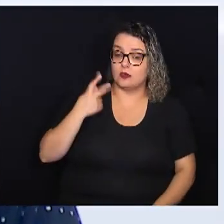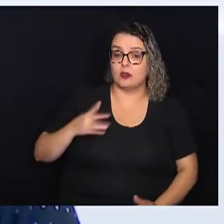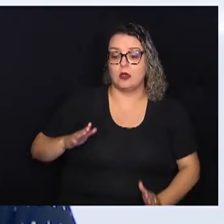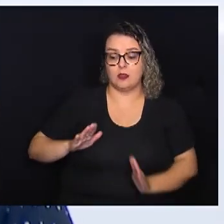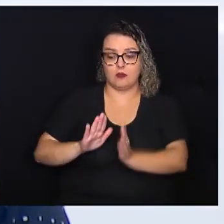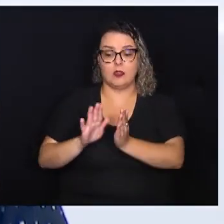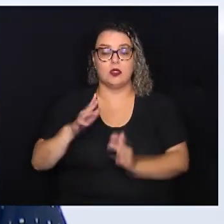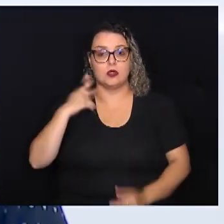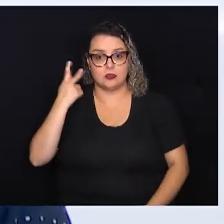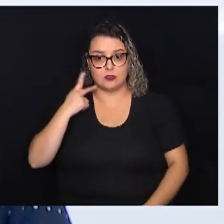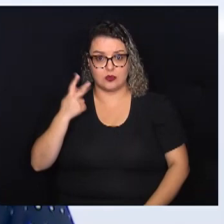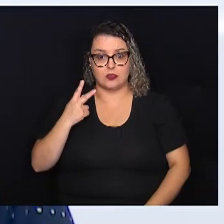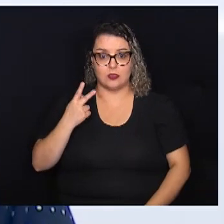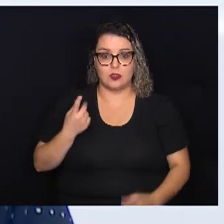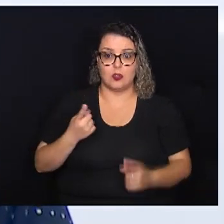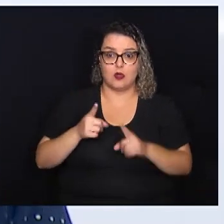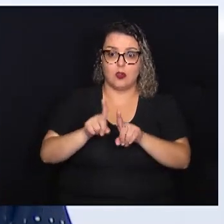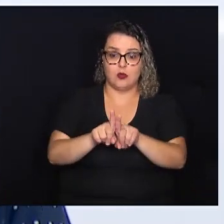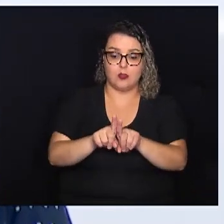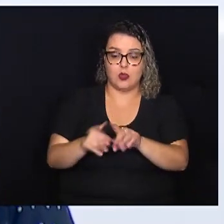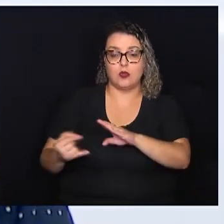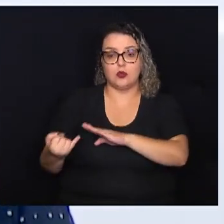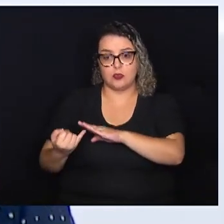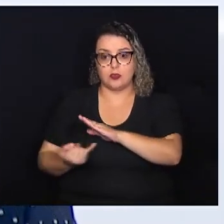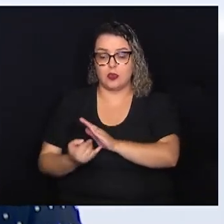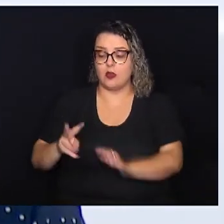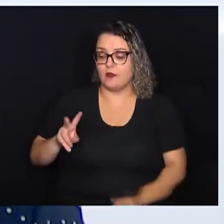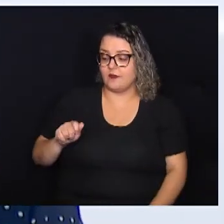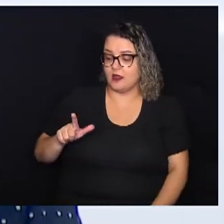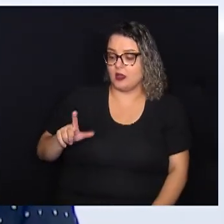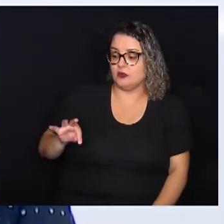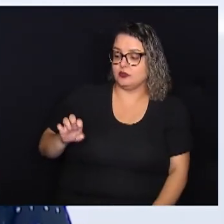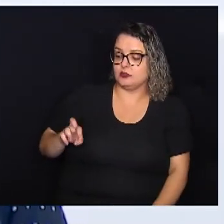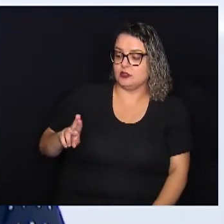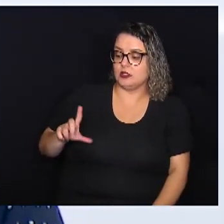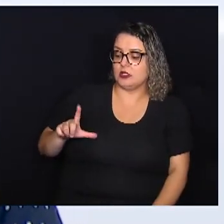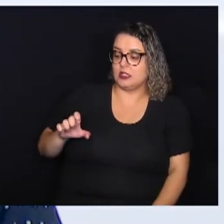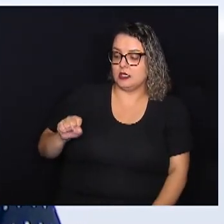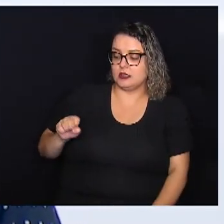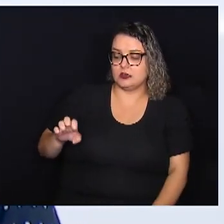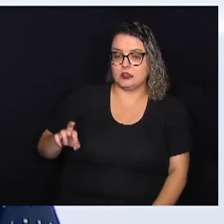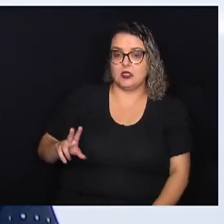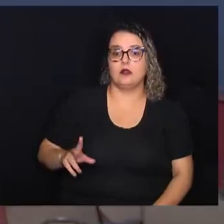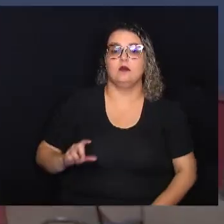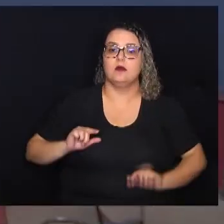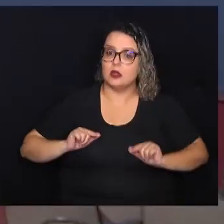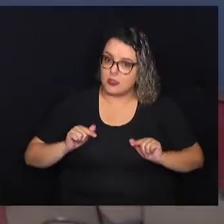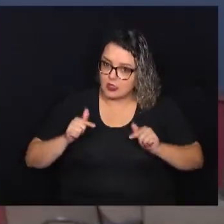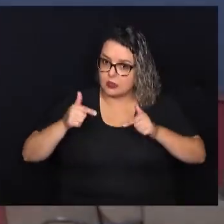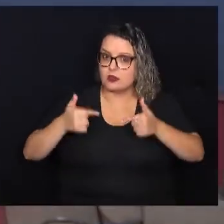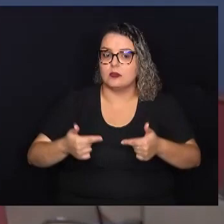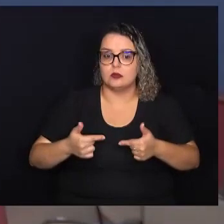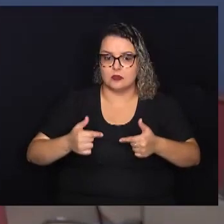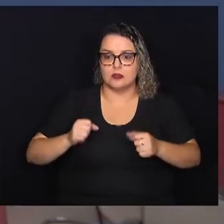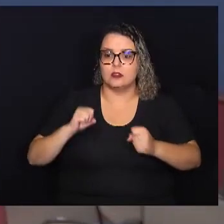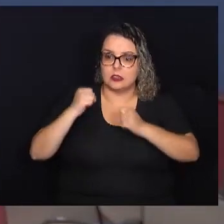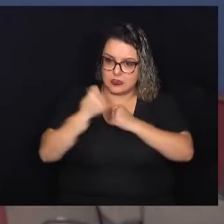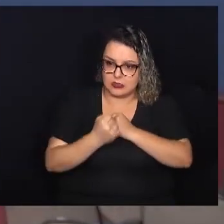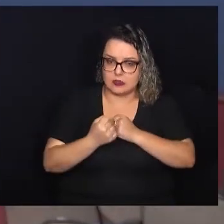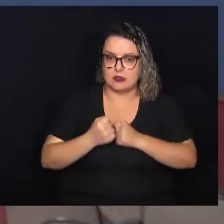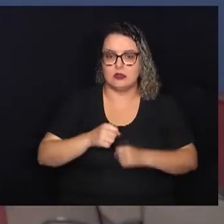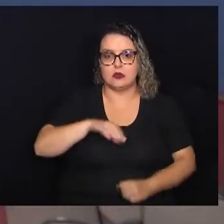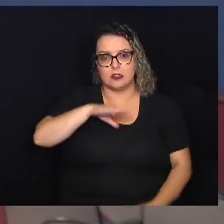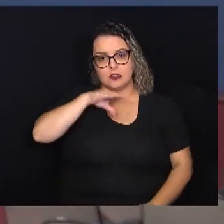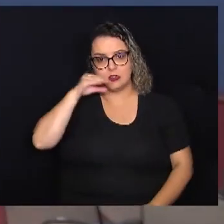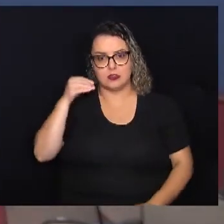Parlamentar, em parceria com o Instituto Walter Lesser, vai continuar atuando na defesa dos trabalhadores. Junto com o Instituto Walter Lesser,